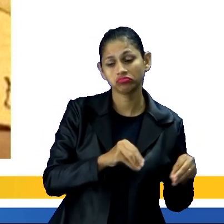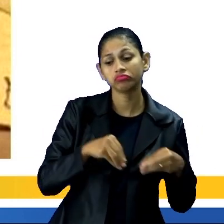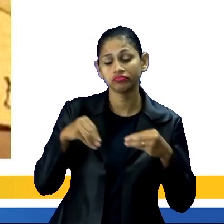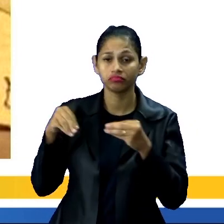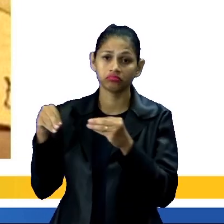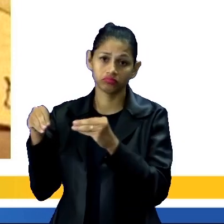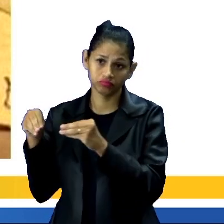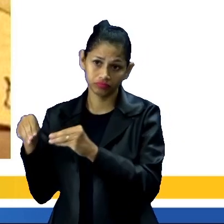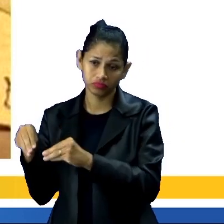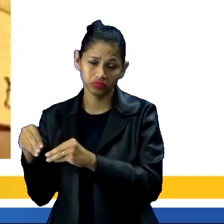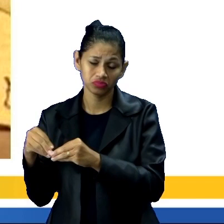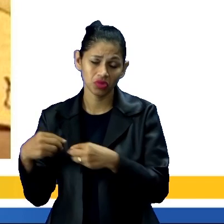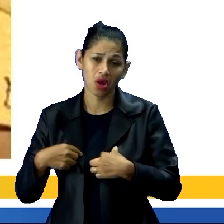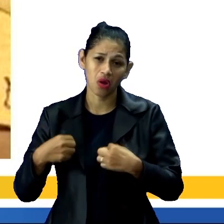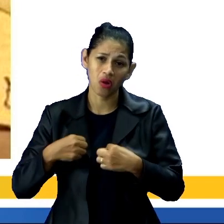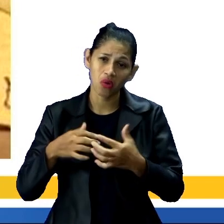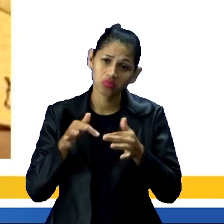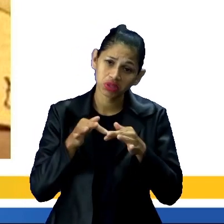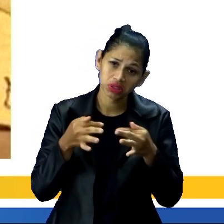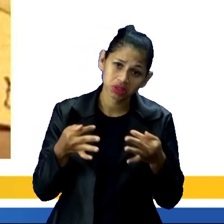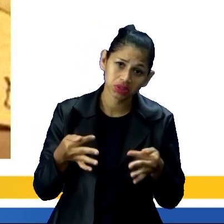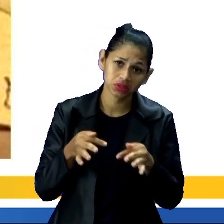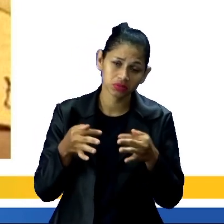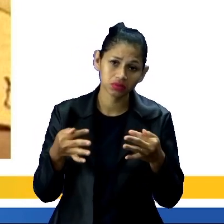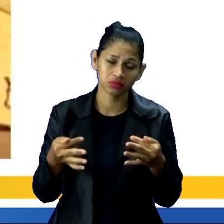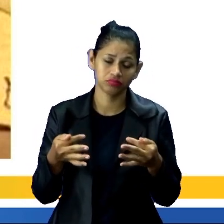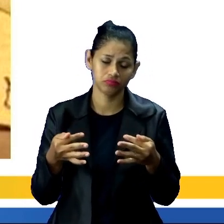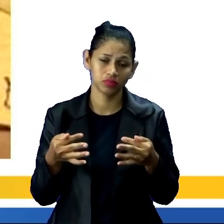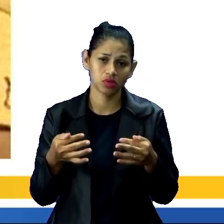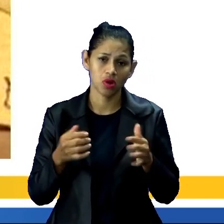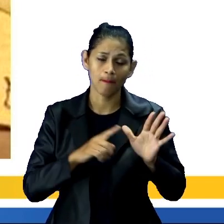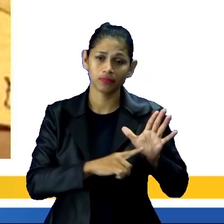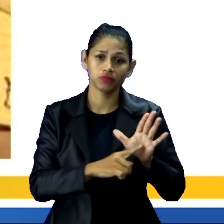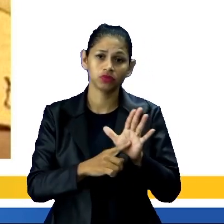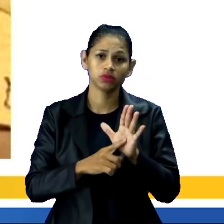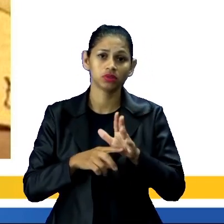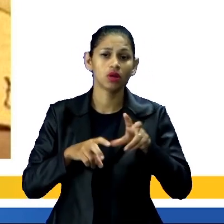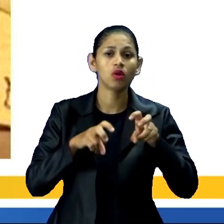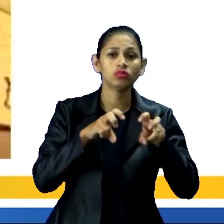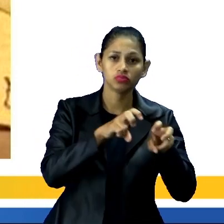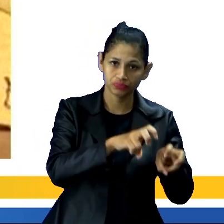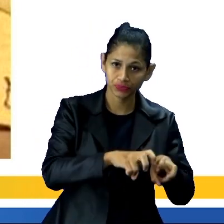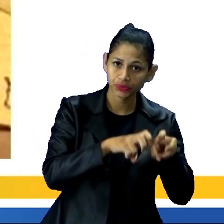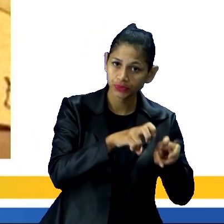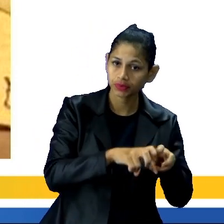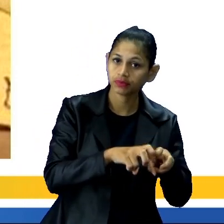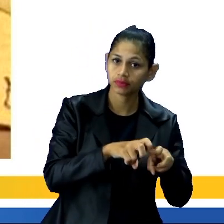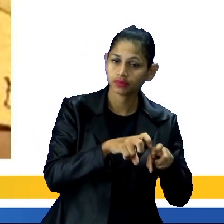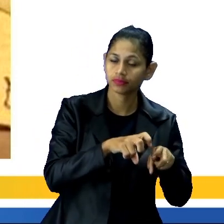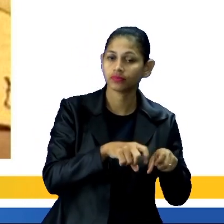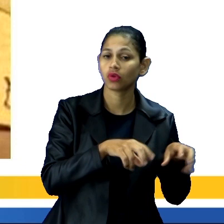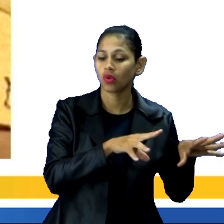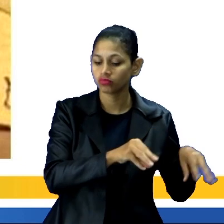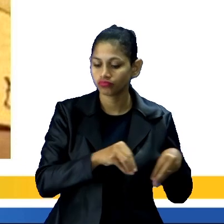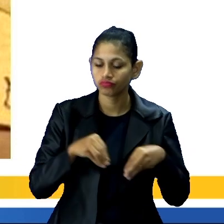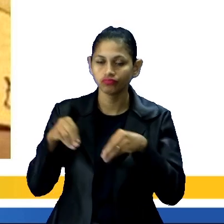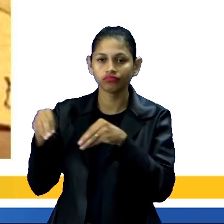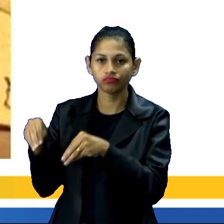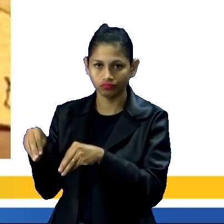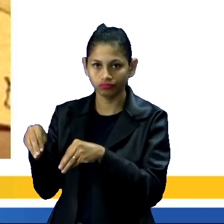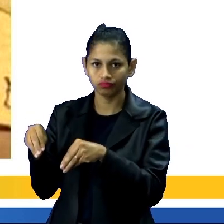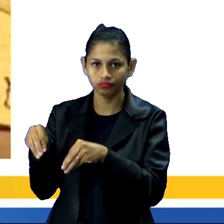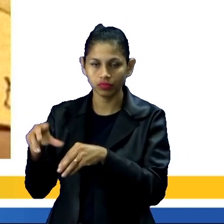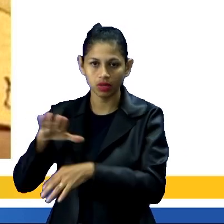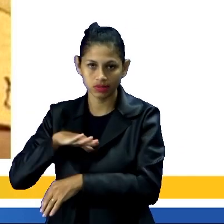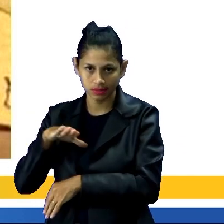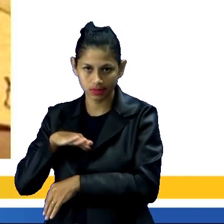bem simples, né? Mostrando um pouco aí do êxodo rural, ou seja, ele sair do campo para vir para a cidade. Por que que eles estão apresentando isso aí?